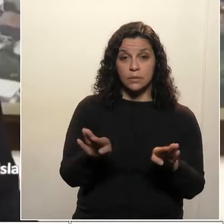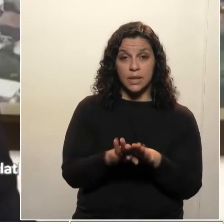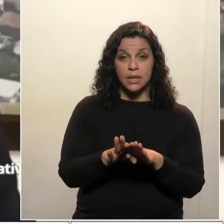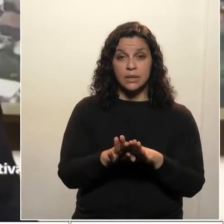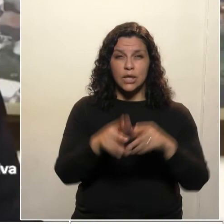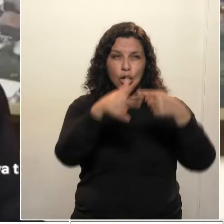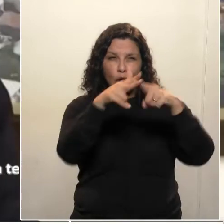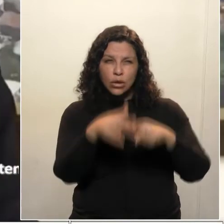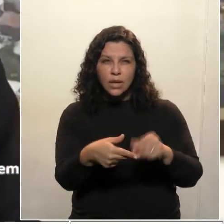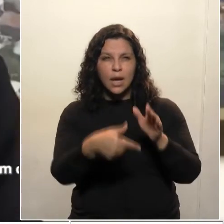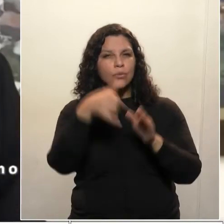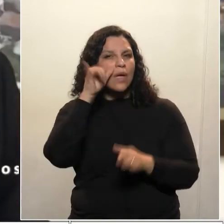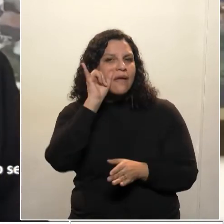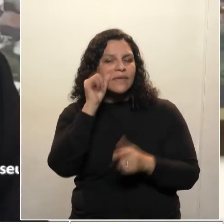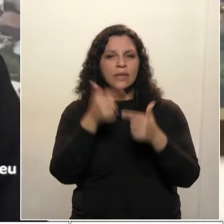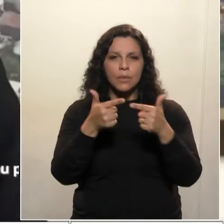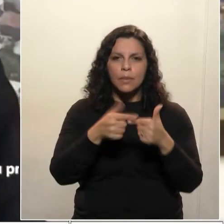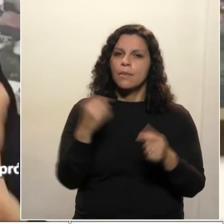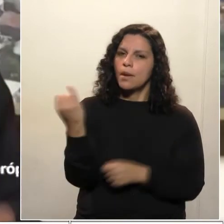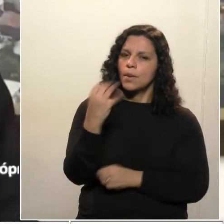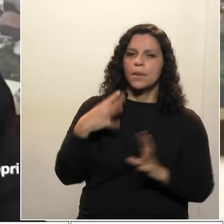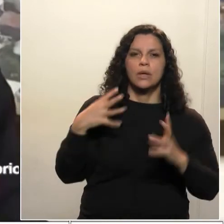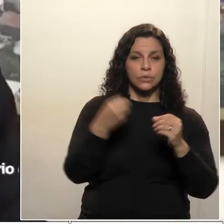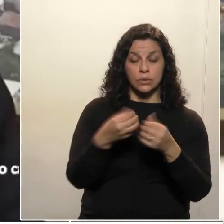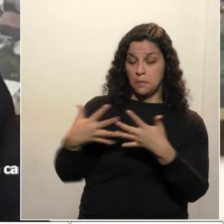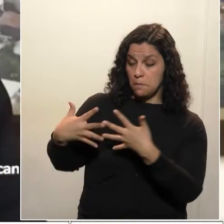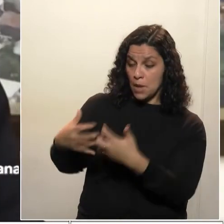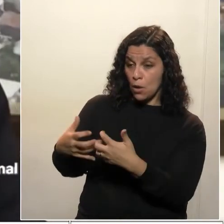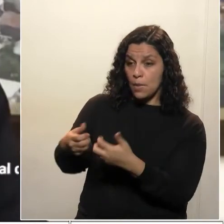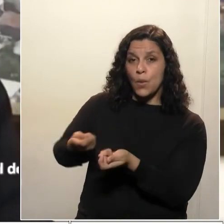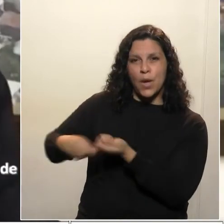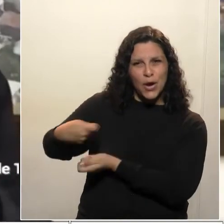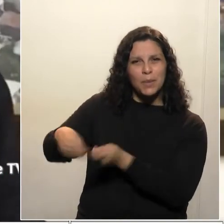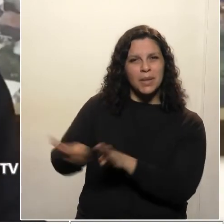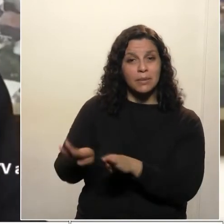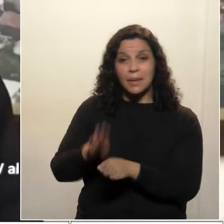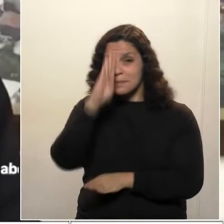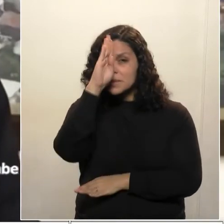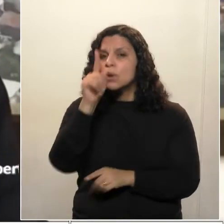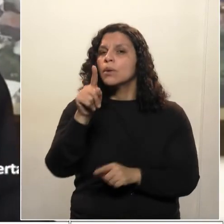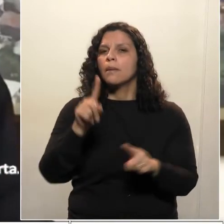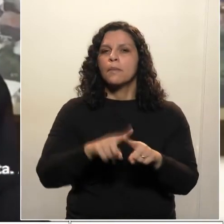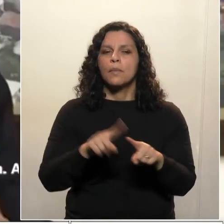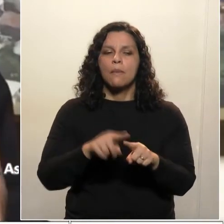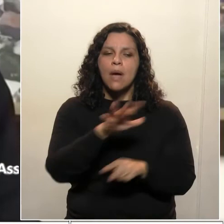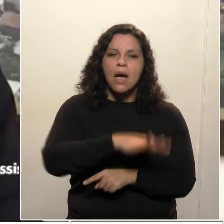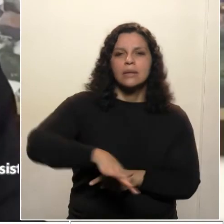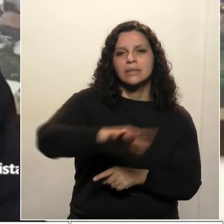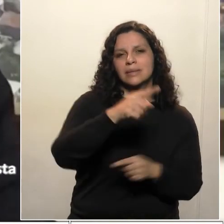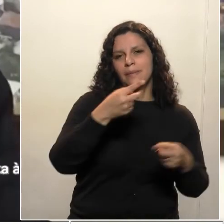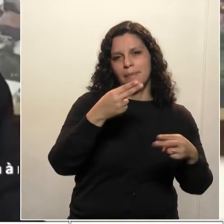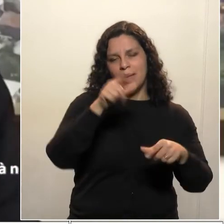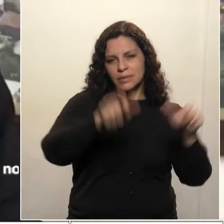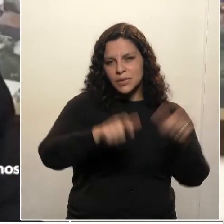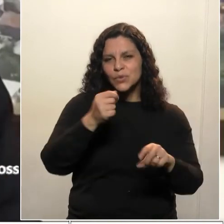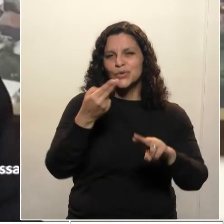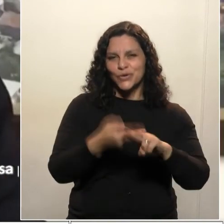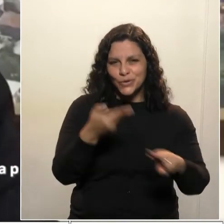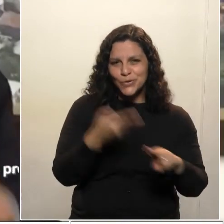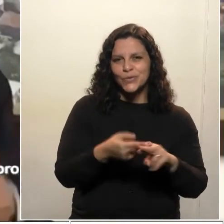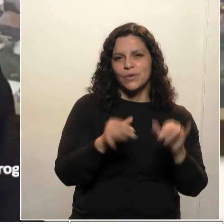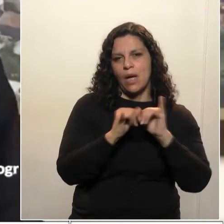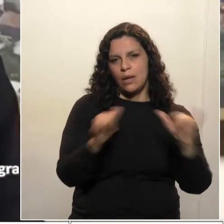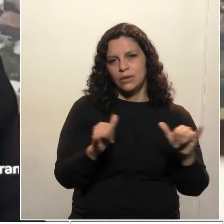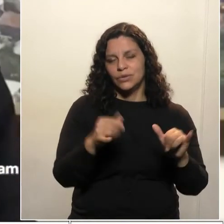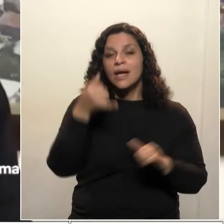manutenção preventiva é importante para todos, para a Coppel, que gera economia, e principalmente para os usuários, para os consumidores,